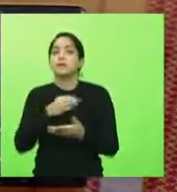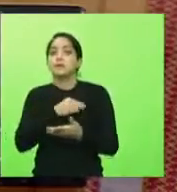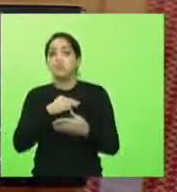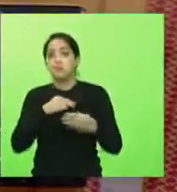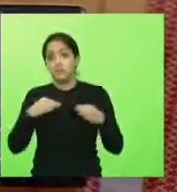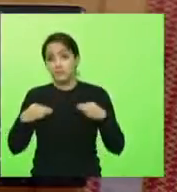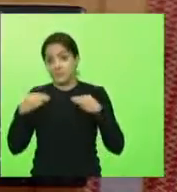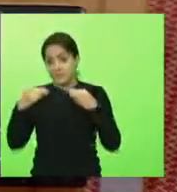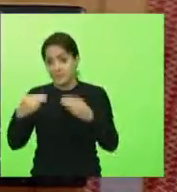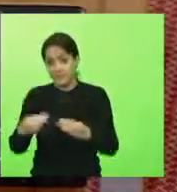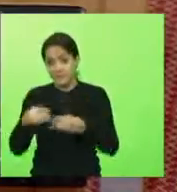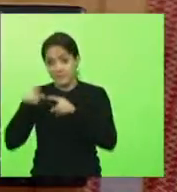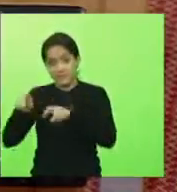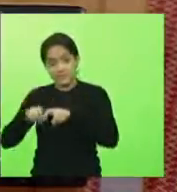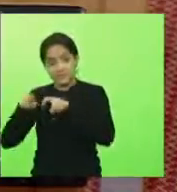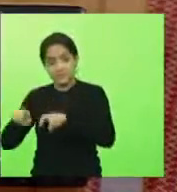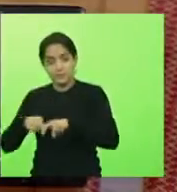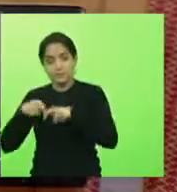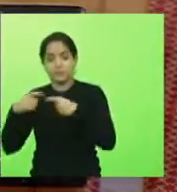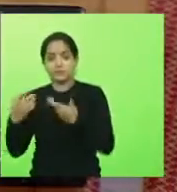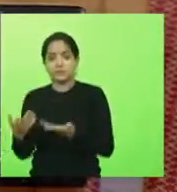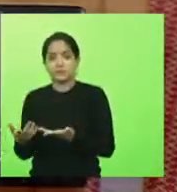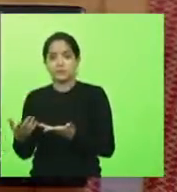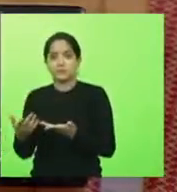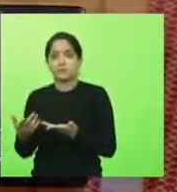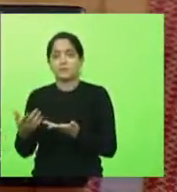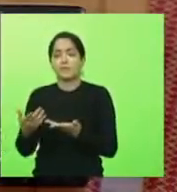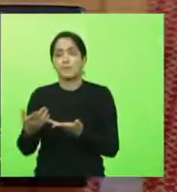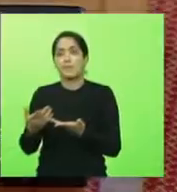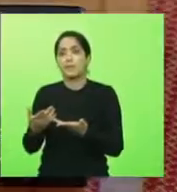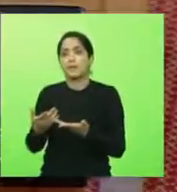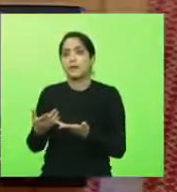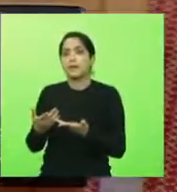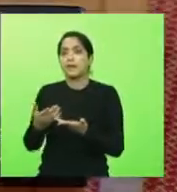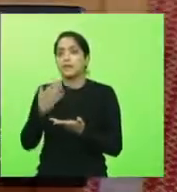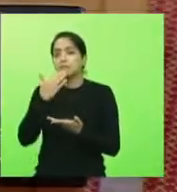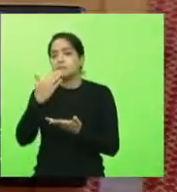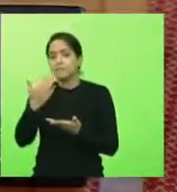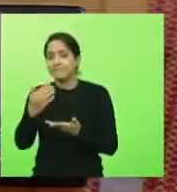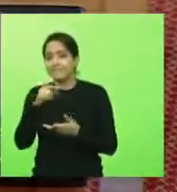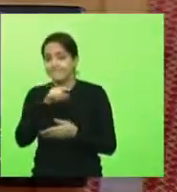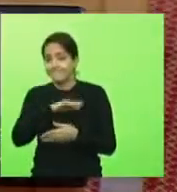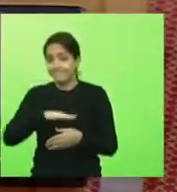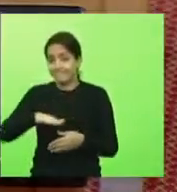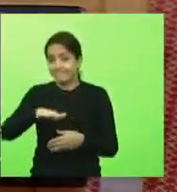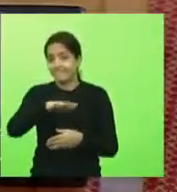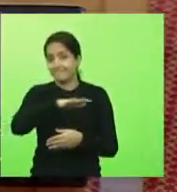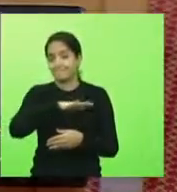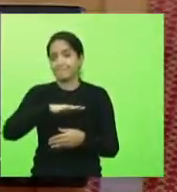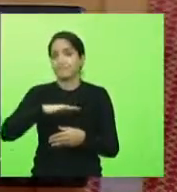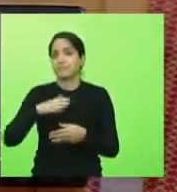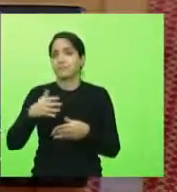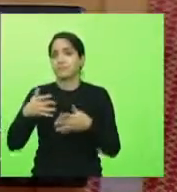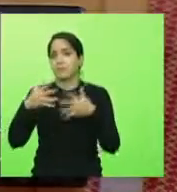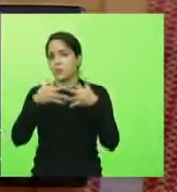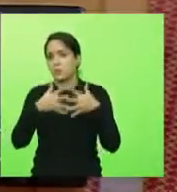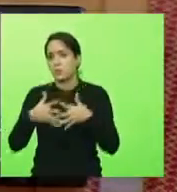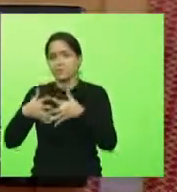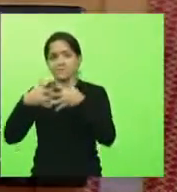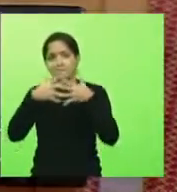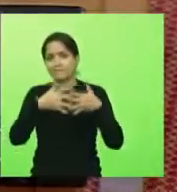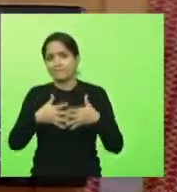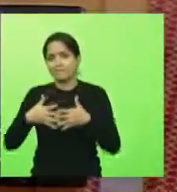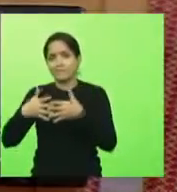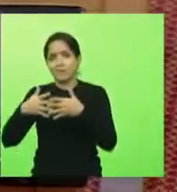coloquei aquilo que foi posto aos senhores deputados, que a demanda lá, o caminhão não está ficando mais de um